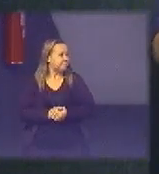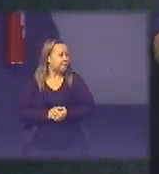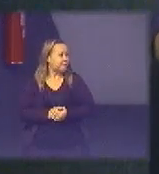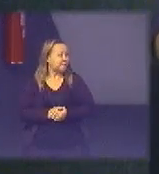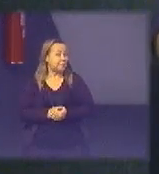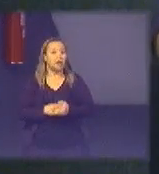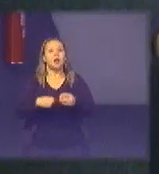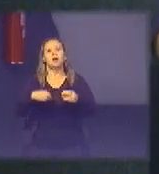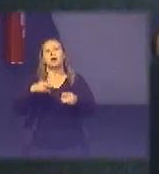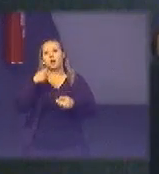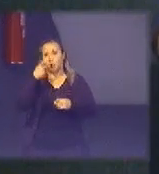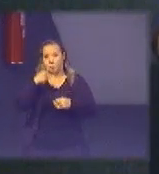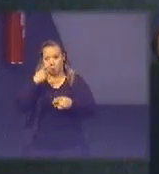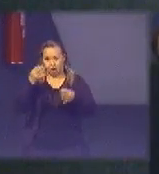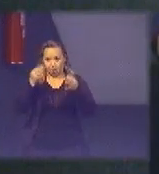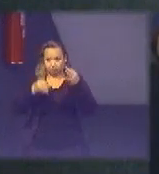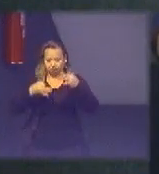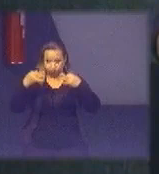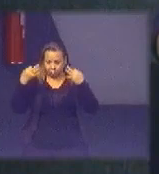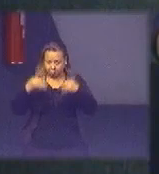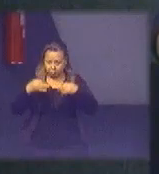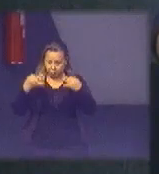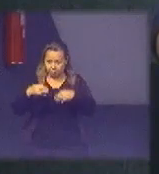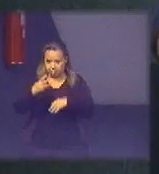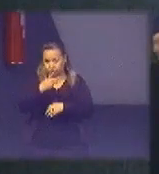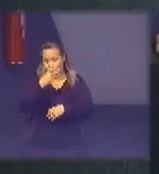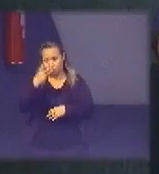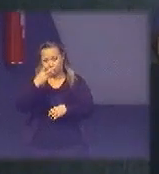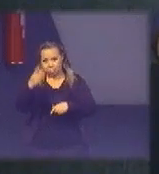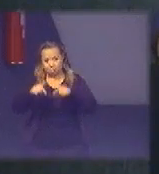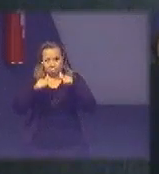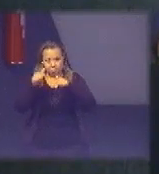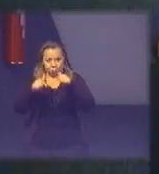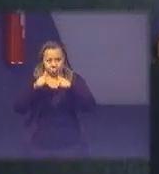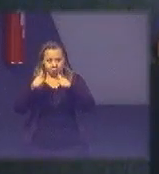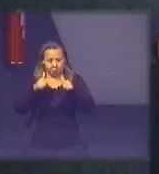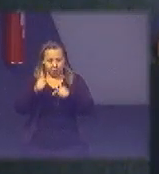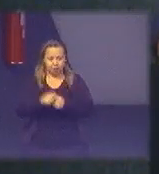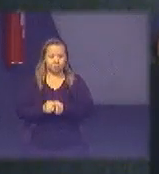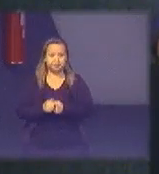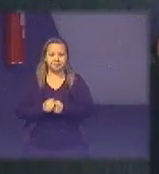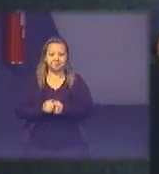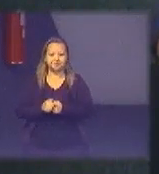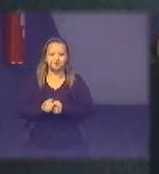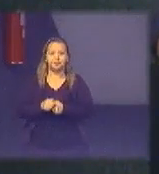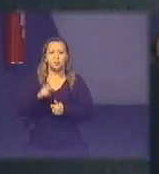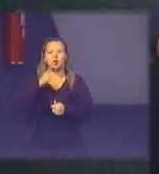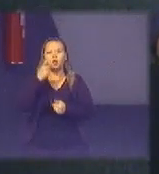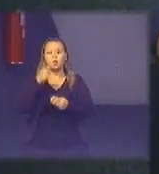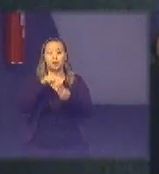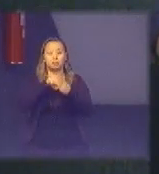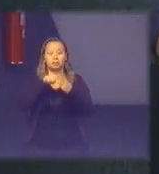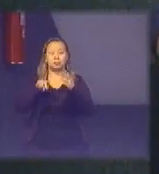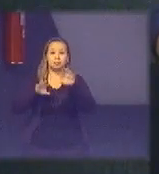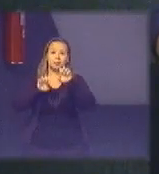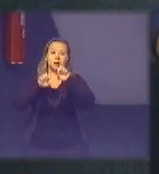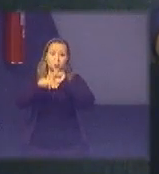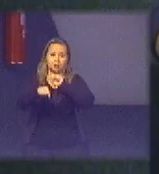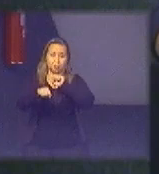aperfeiçoamentos enormes de planejamento e terceirização tá eu vou me ater mais a esses três diplomas legais aqui